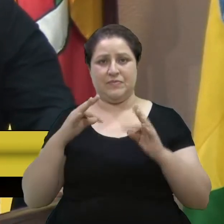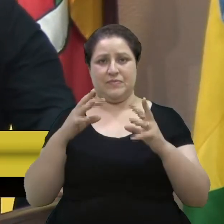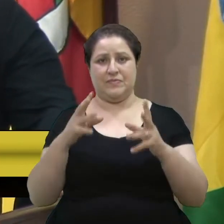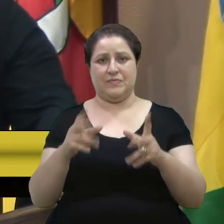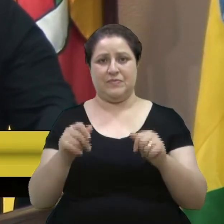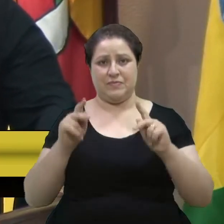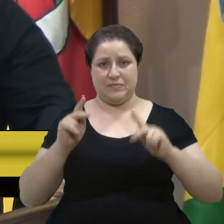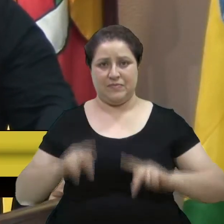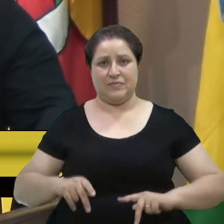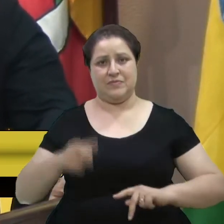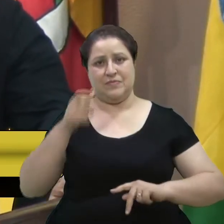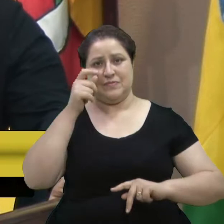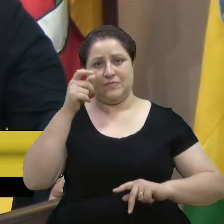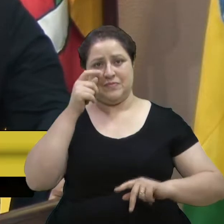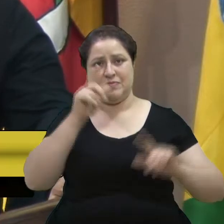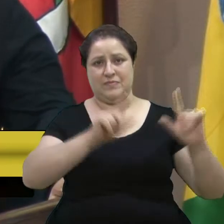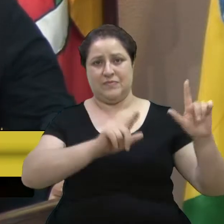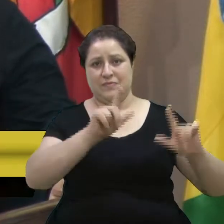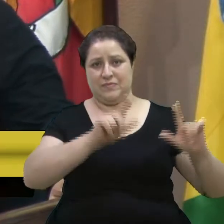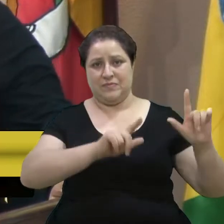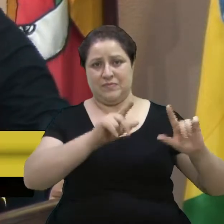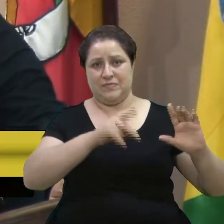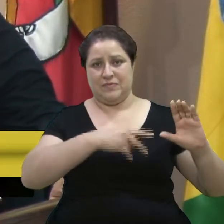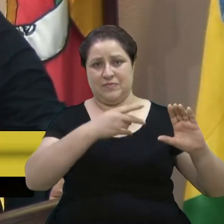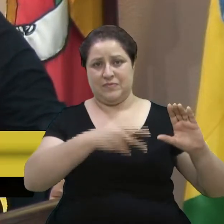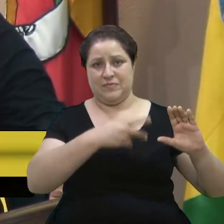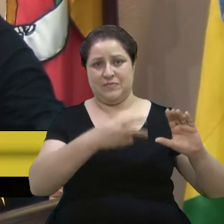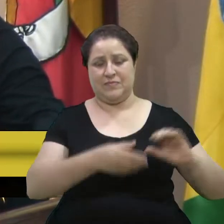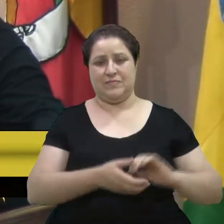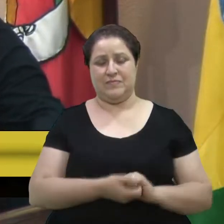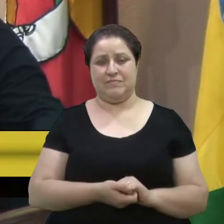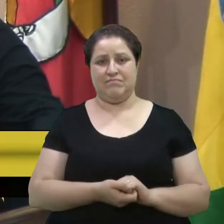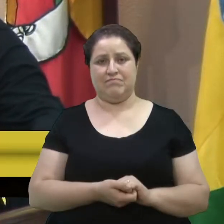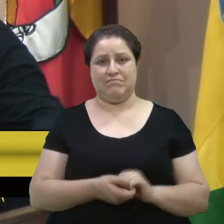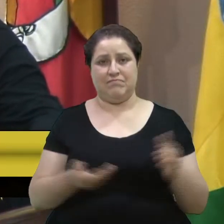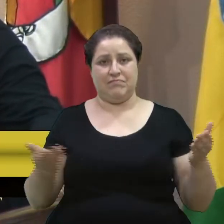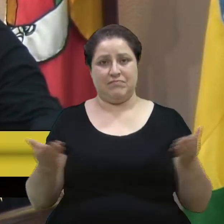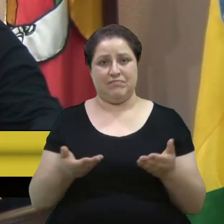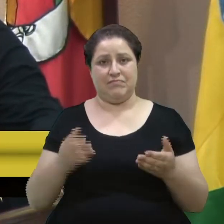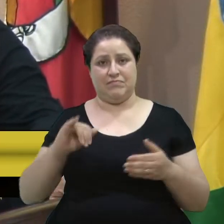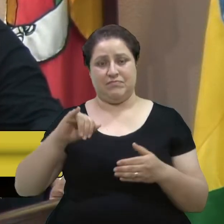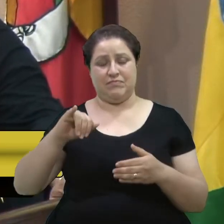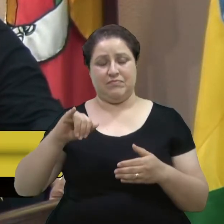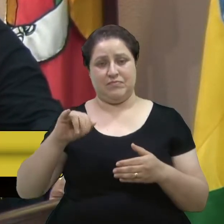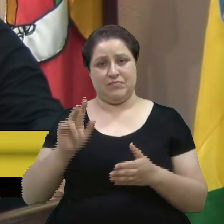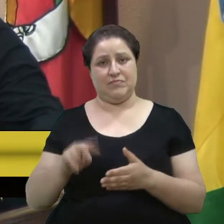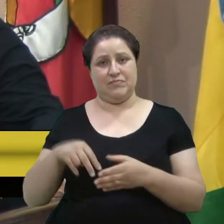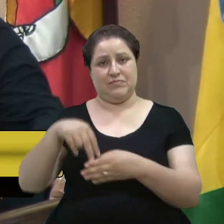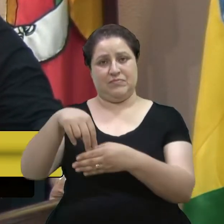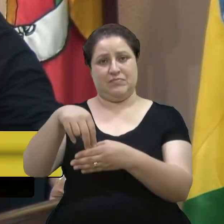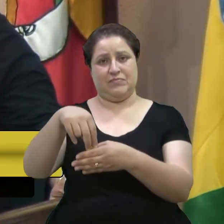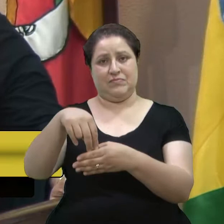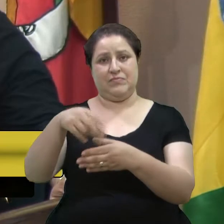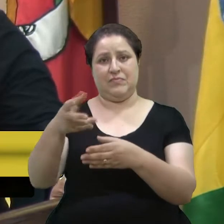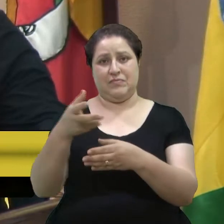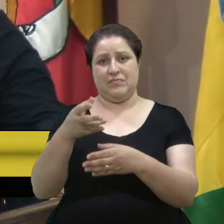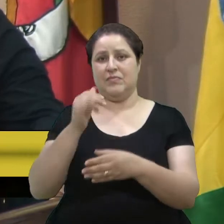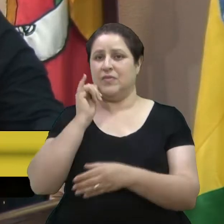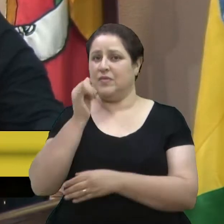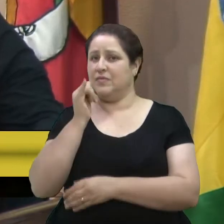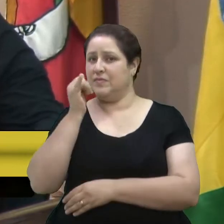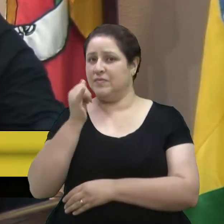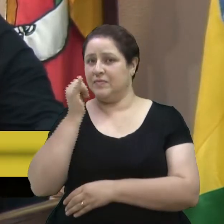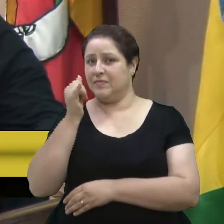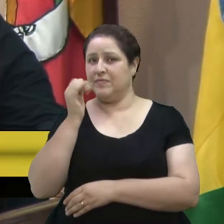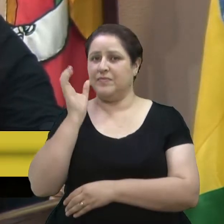telespectadores, eu ocupo a tribuna hoje porque eu gostaria de fazer um relato, vereador